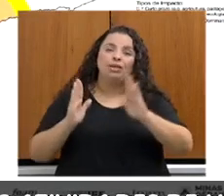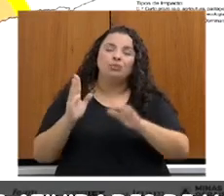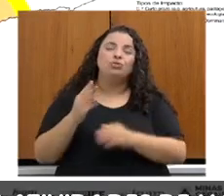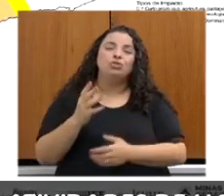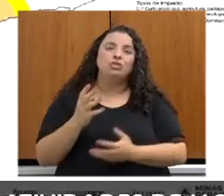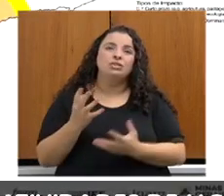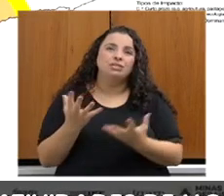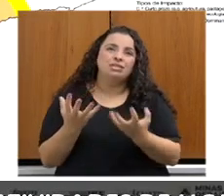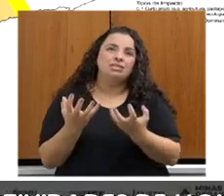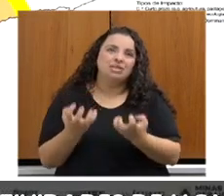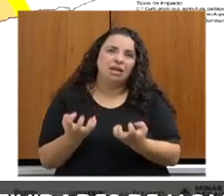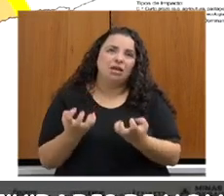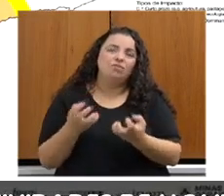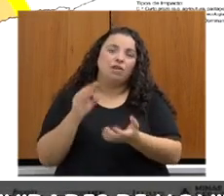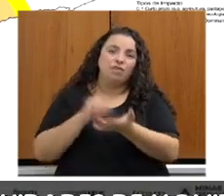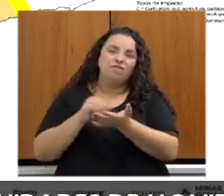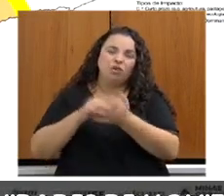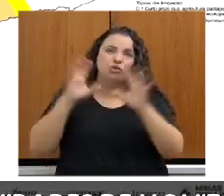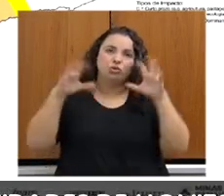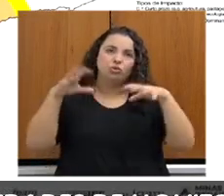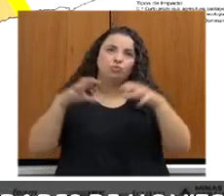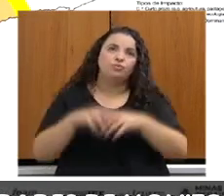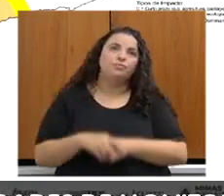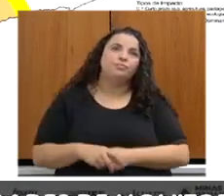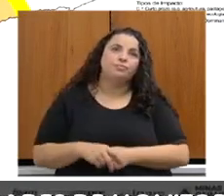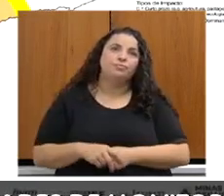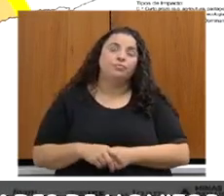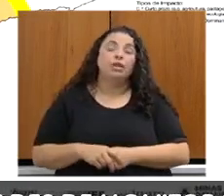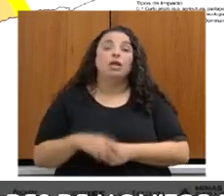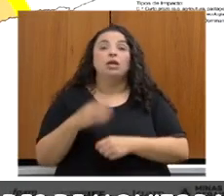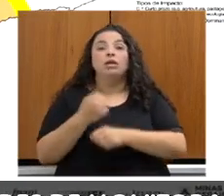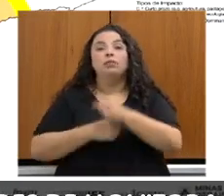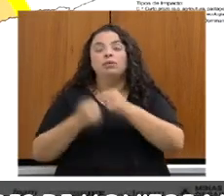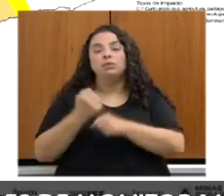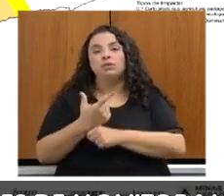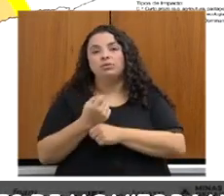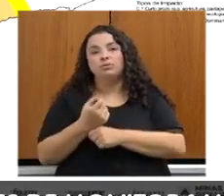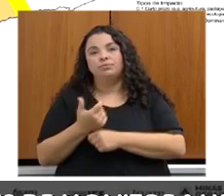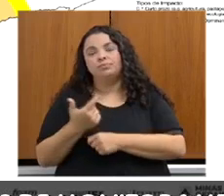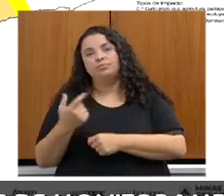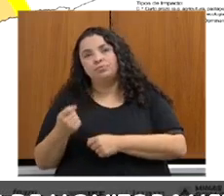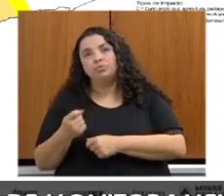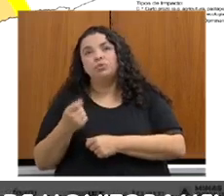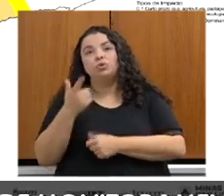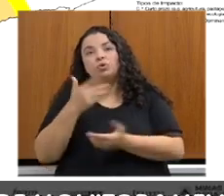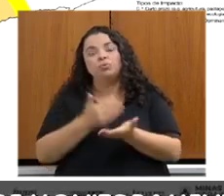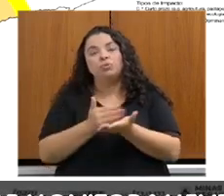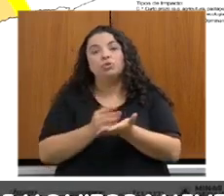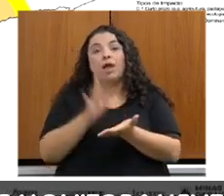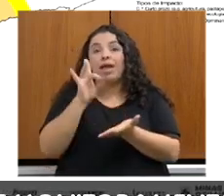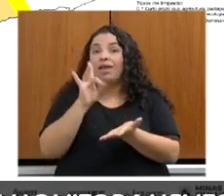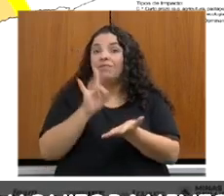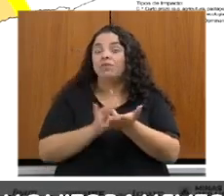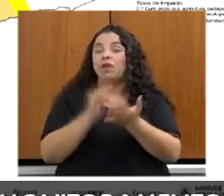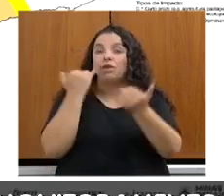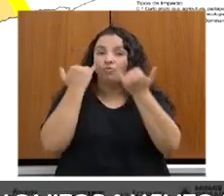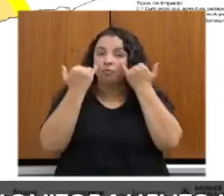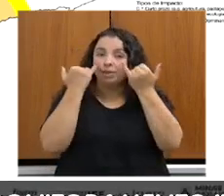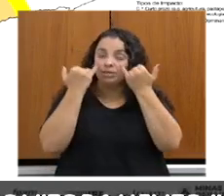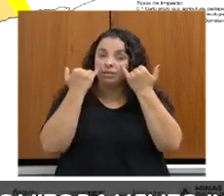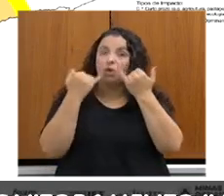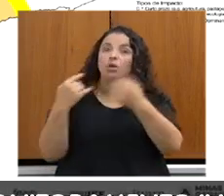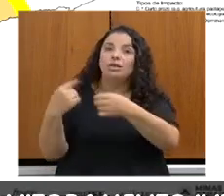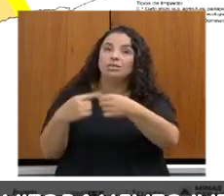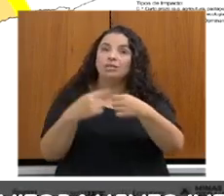e 2020, começamos a efetivar a informação aos municípios, o monitor de secas. Então,